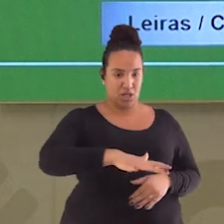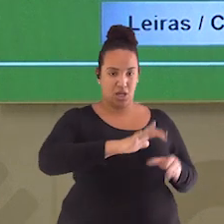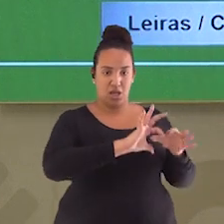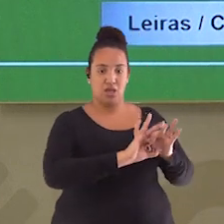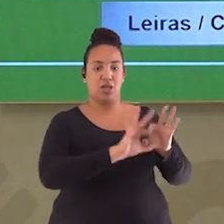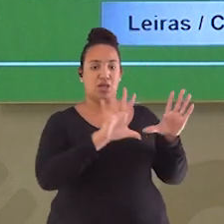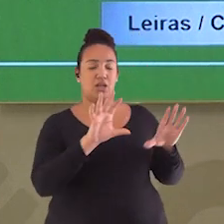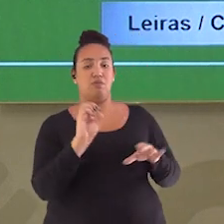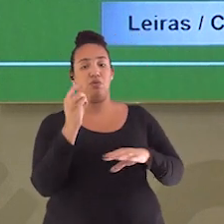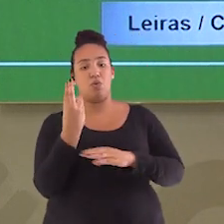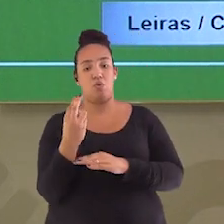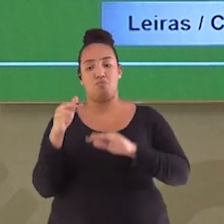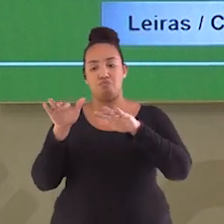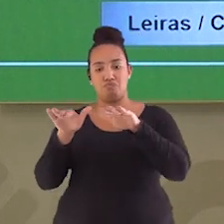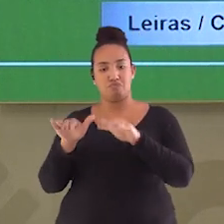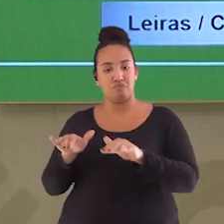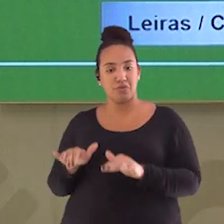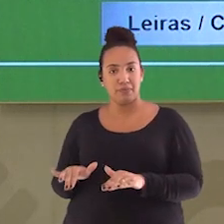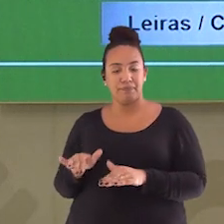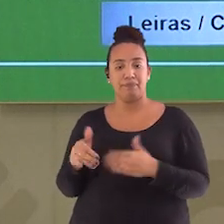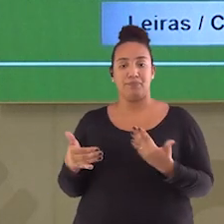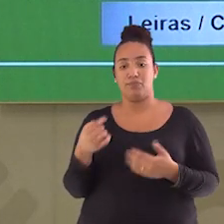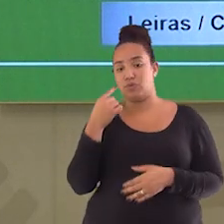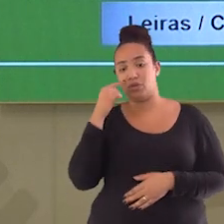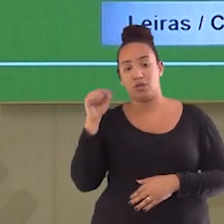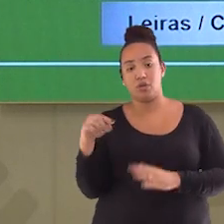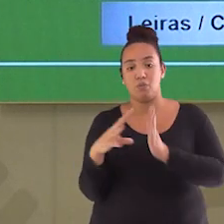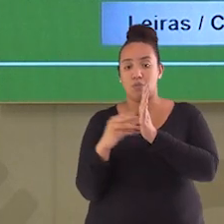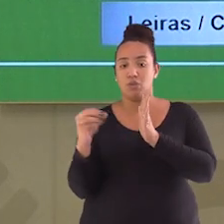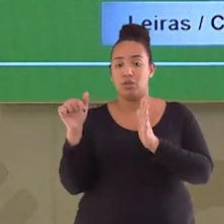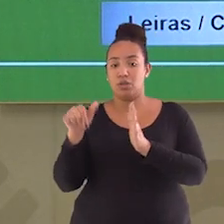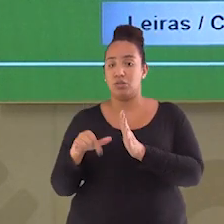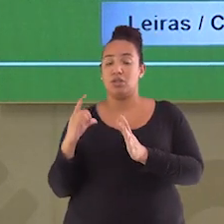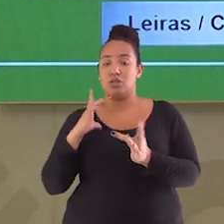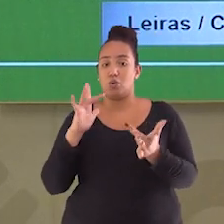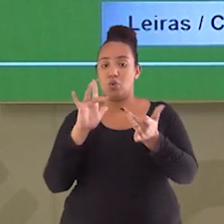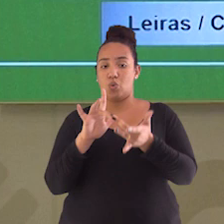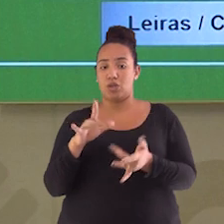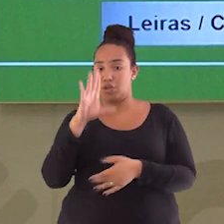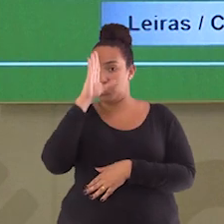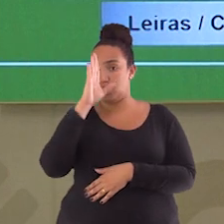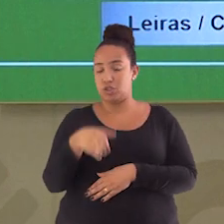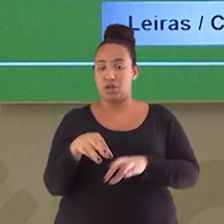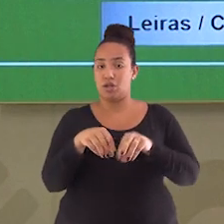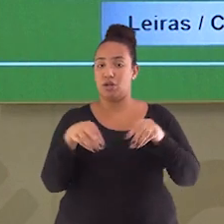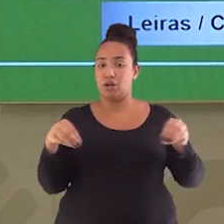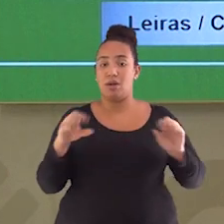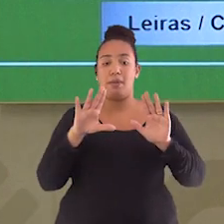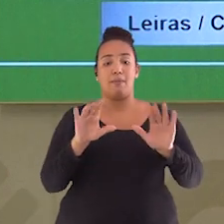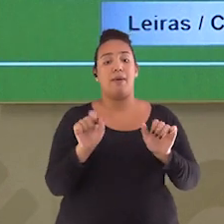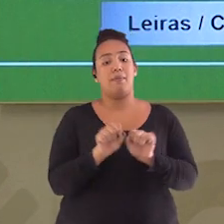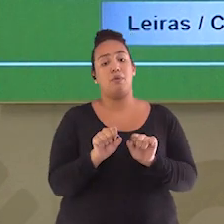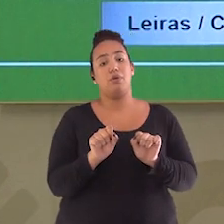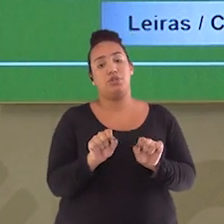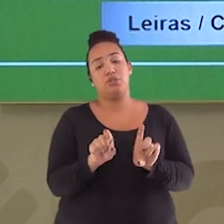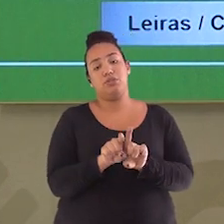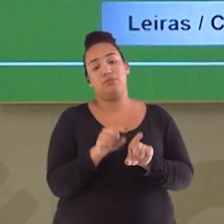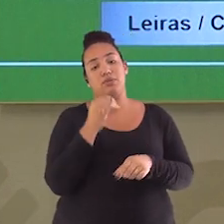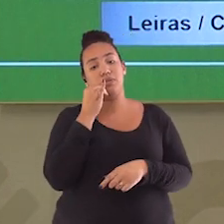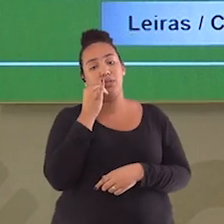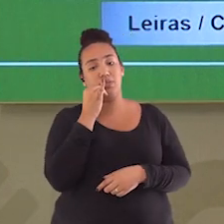Nesse sentido, nesse modelo, ela tem contato direto com o solo, mas ela também pode ser feita em recipientes chamados de